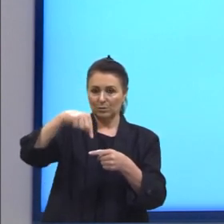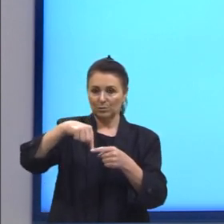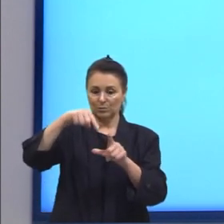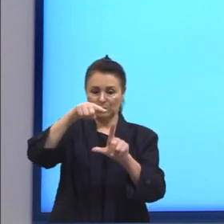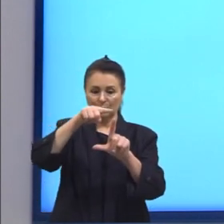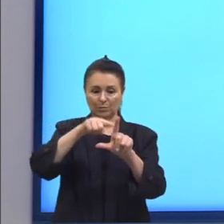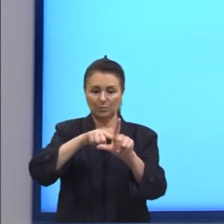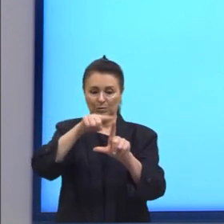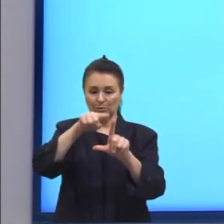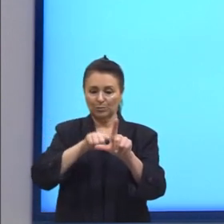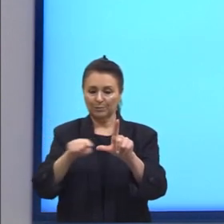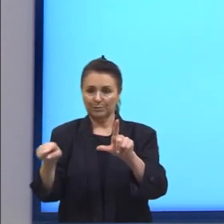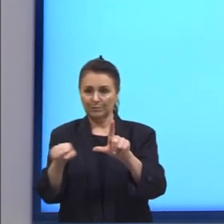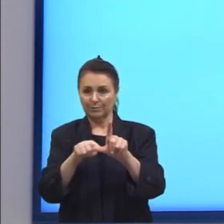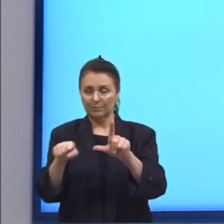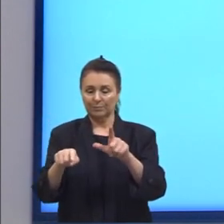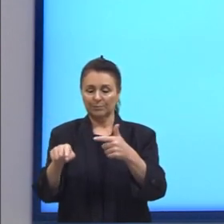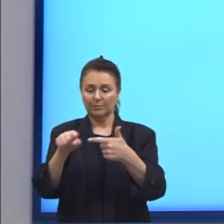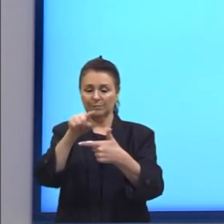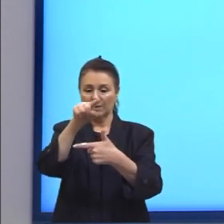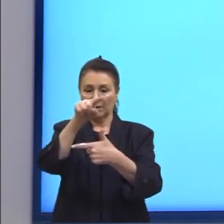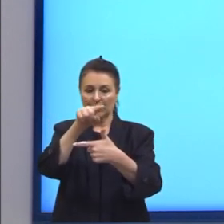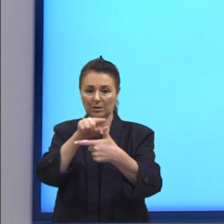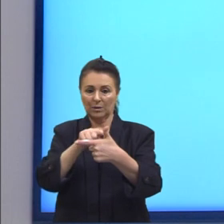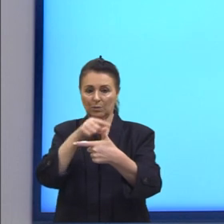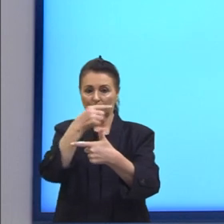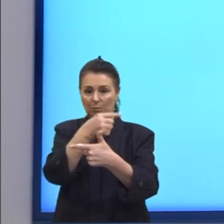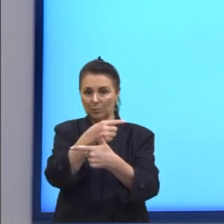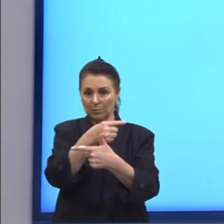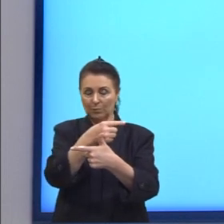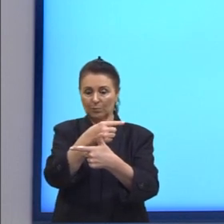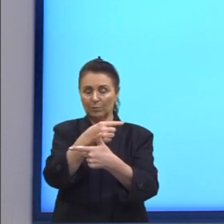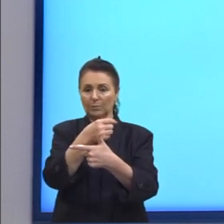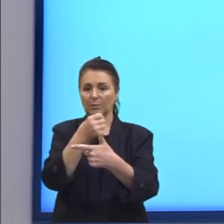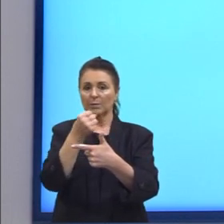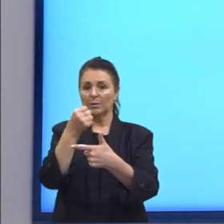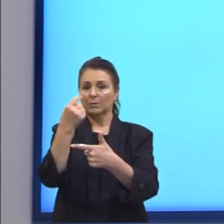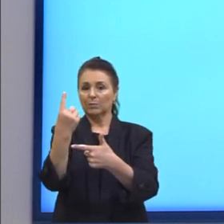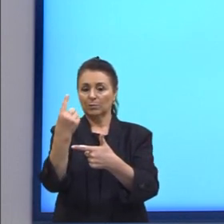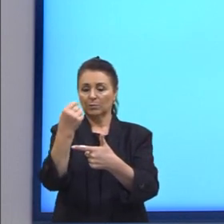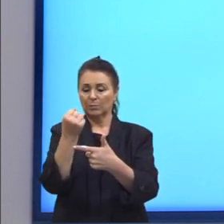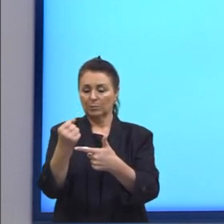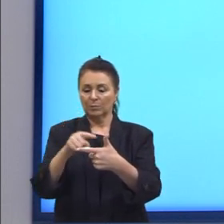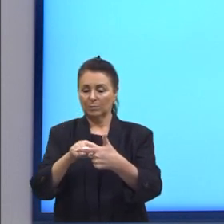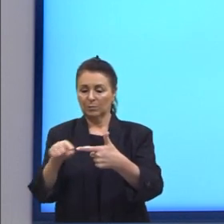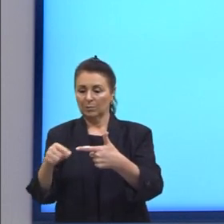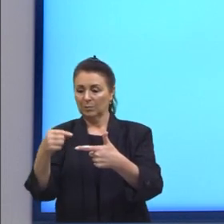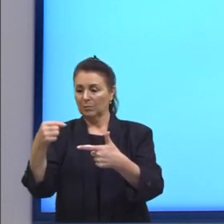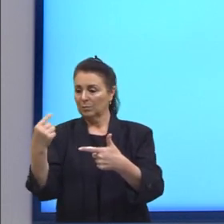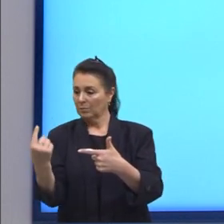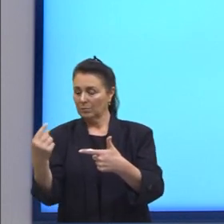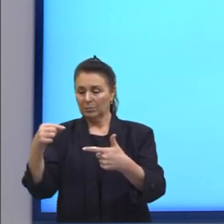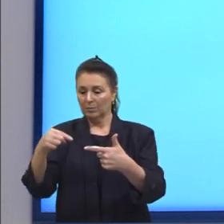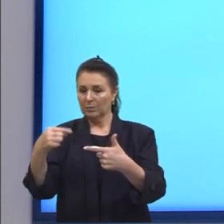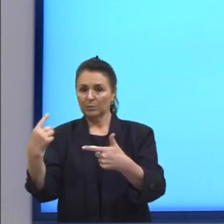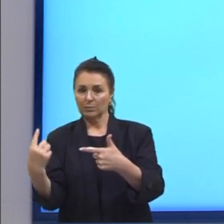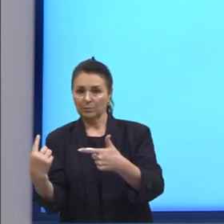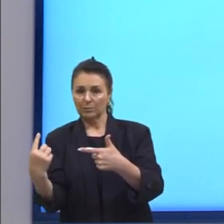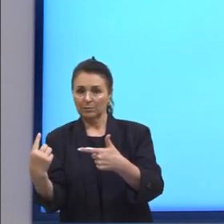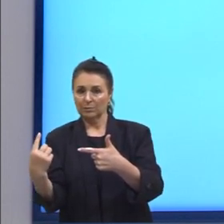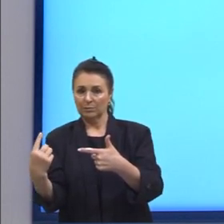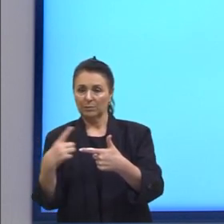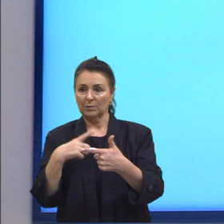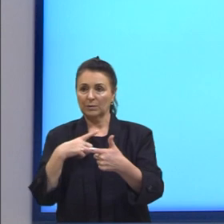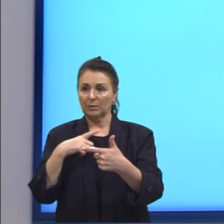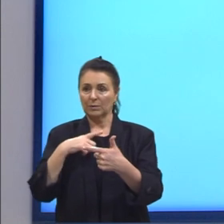e menos 1 no eixo dos cossenos, 1 e menos 1 no eixo dos senos. E aqui, nós temos o centro, a